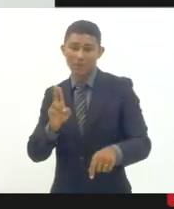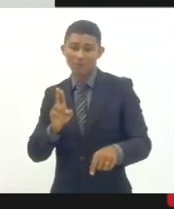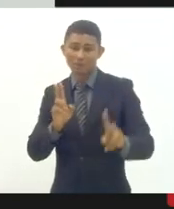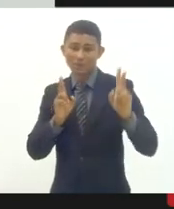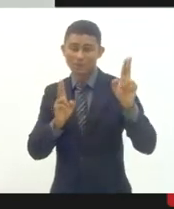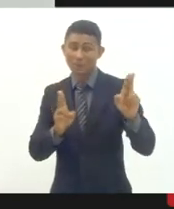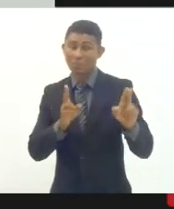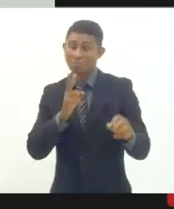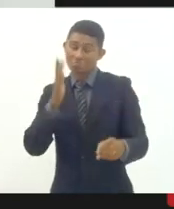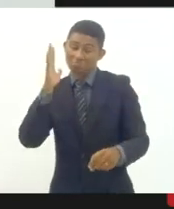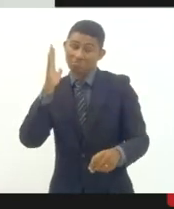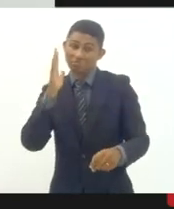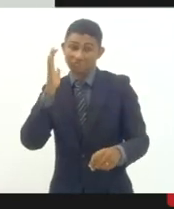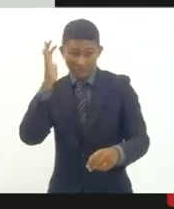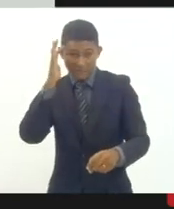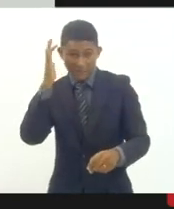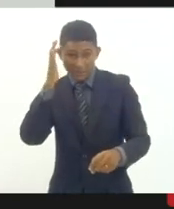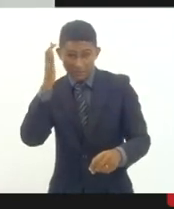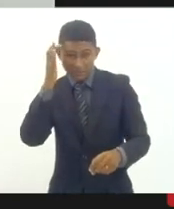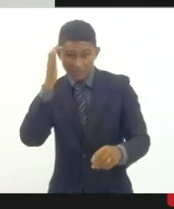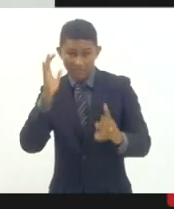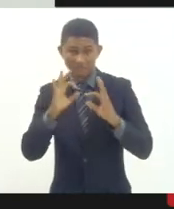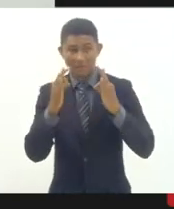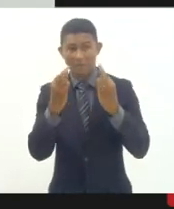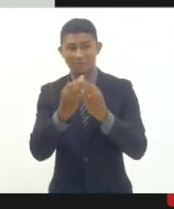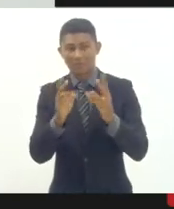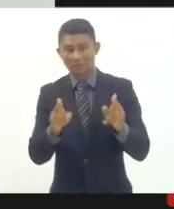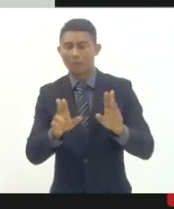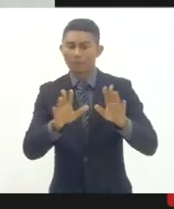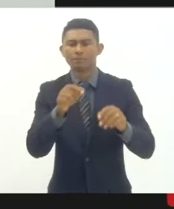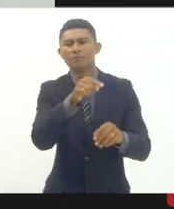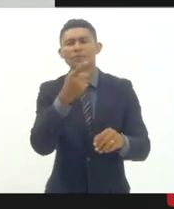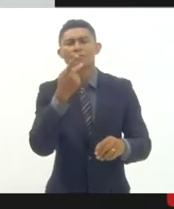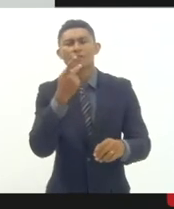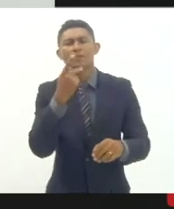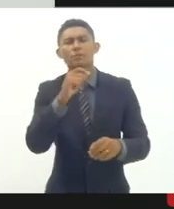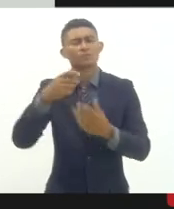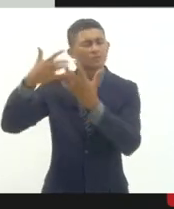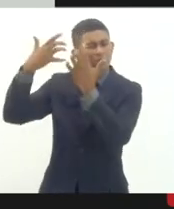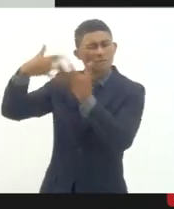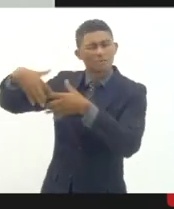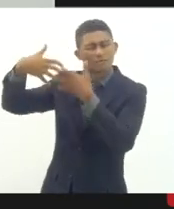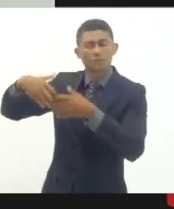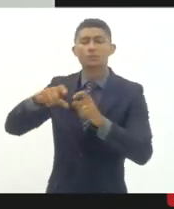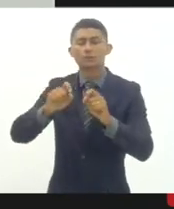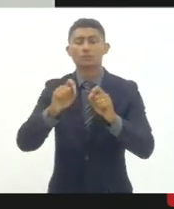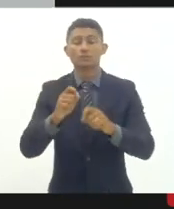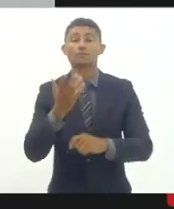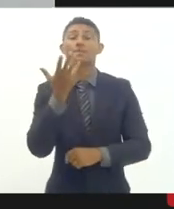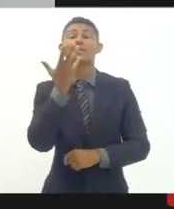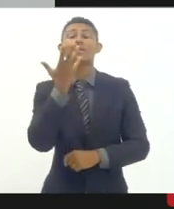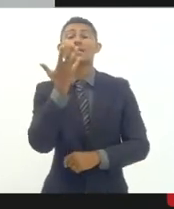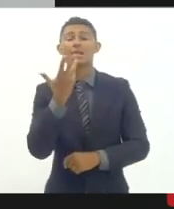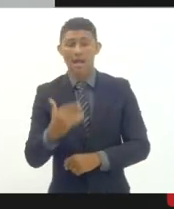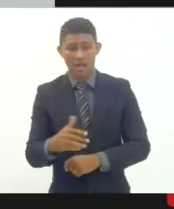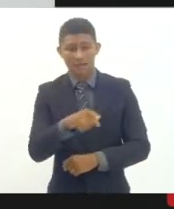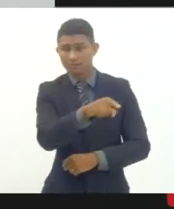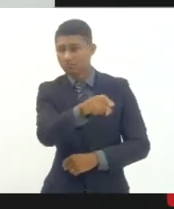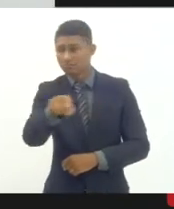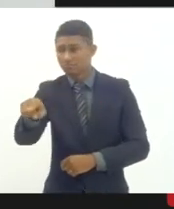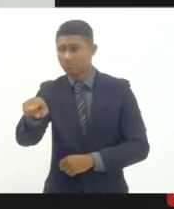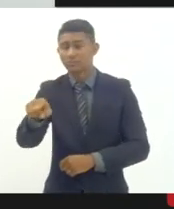falou a reflexão que ela trouxe para a gente das crianças que estão aí ainda colocadas